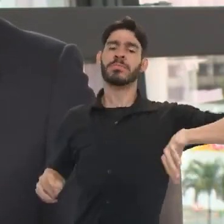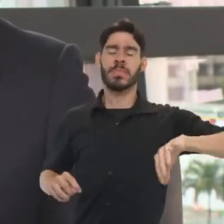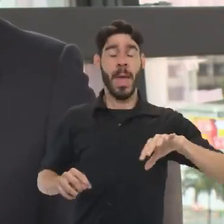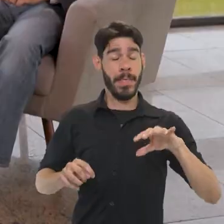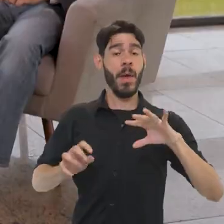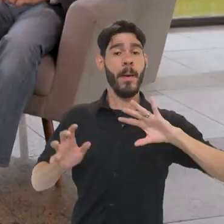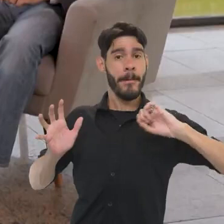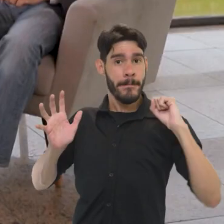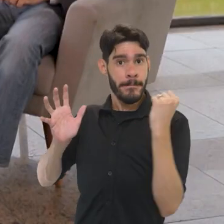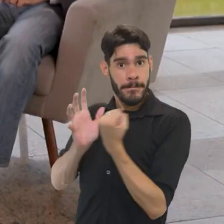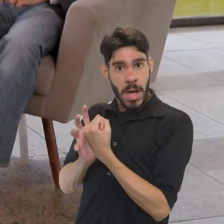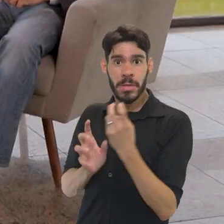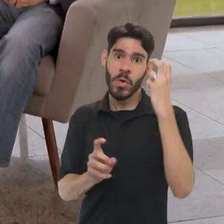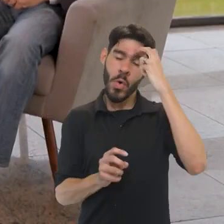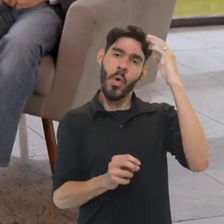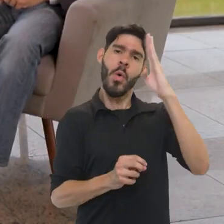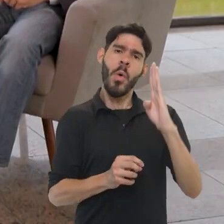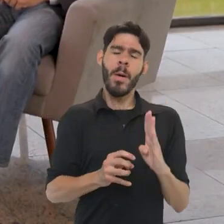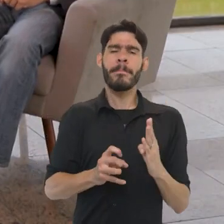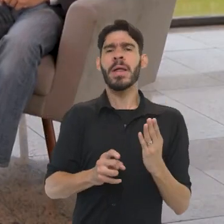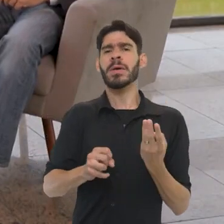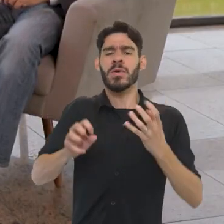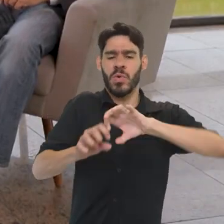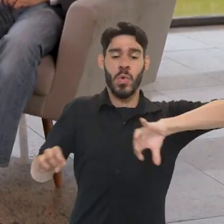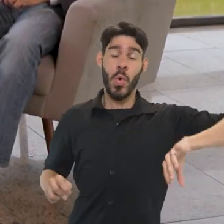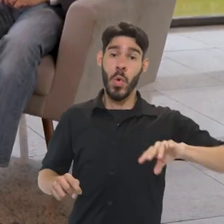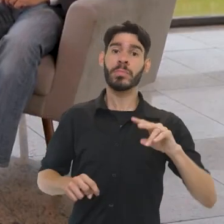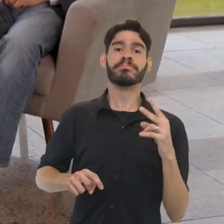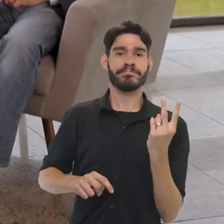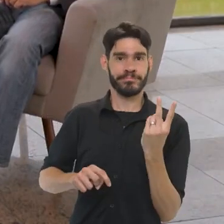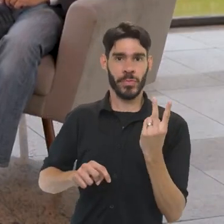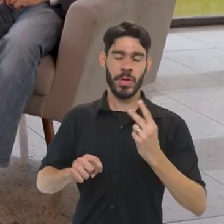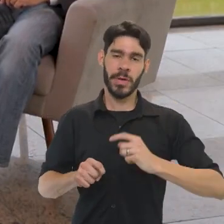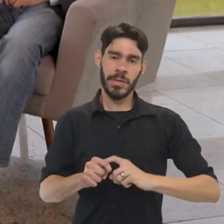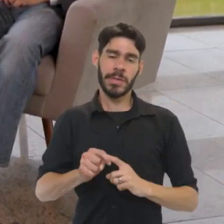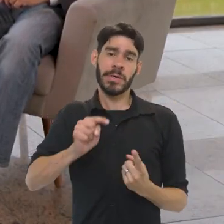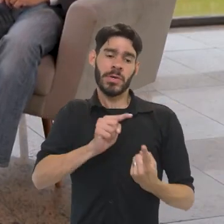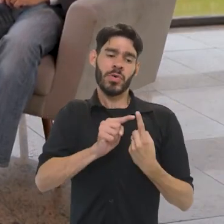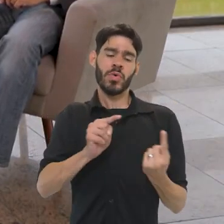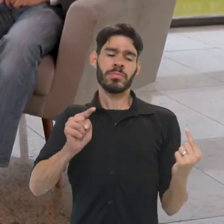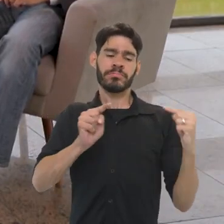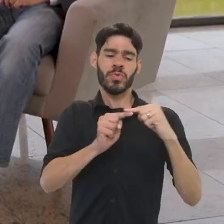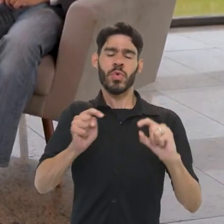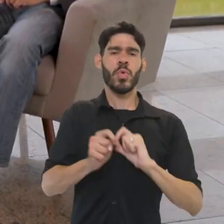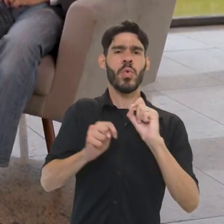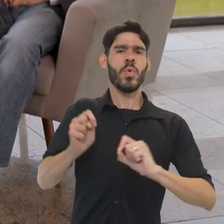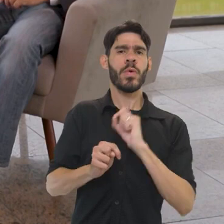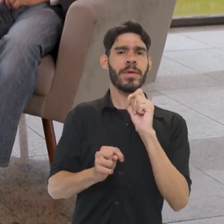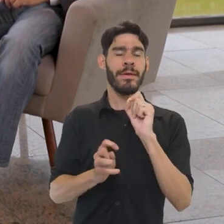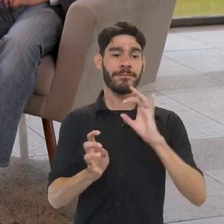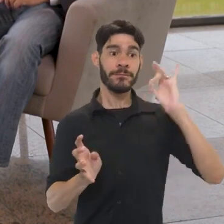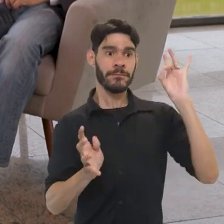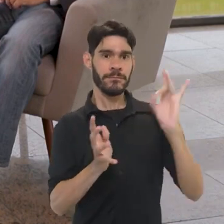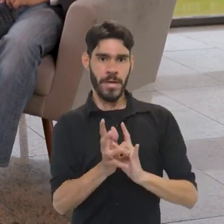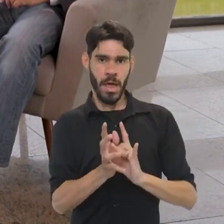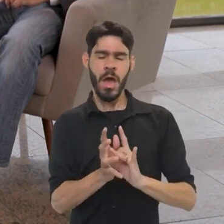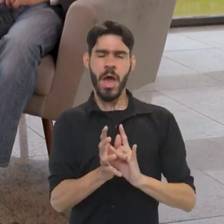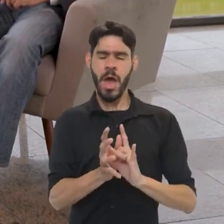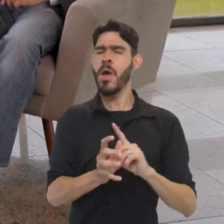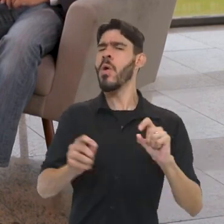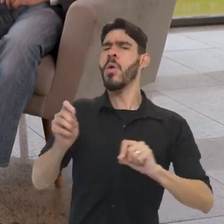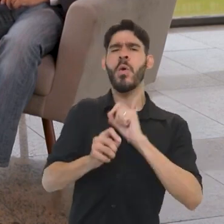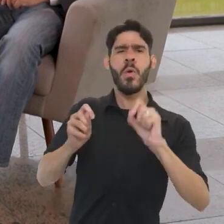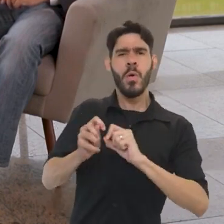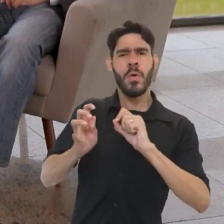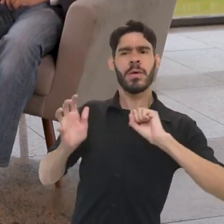O patrimônio cultural brasileiro está dividido basicamente em duas dimensões. Uma tem a ver com aquilo que é material.